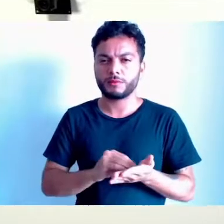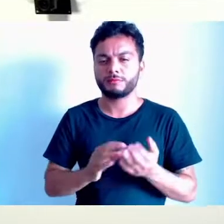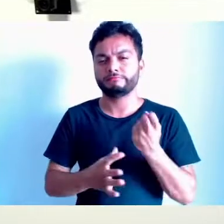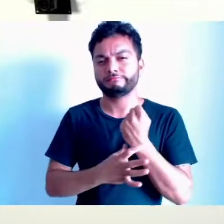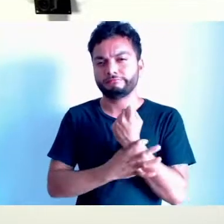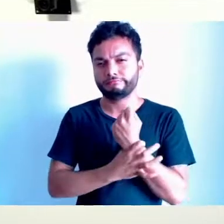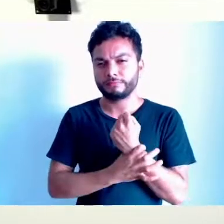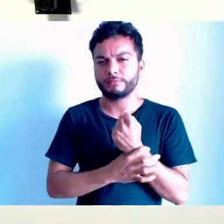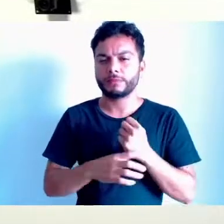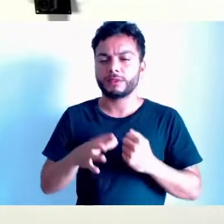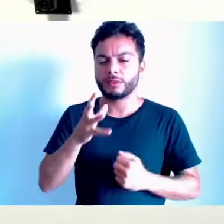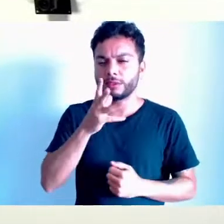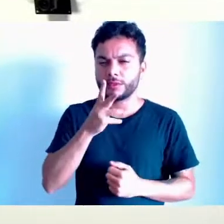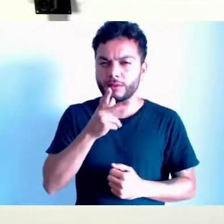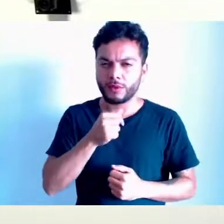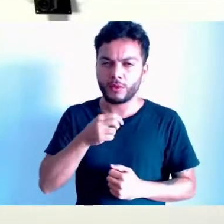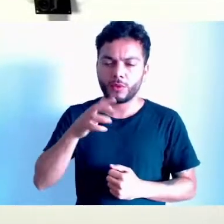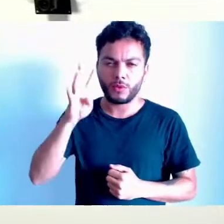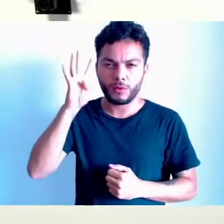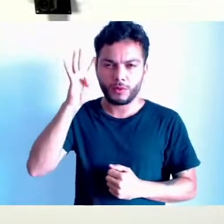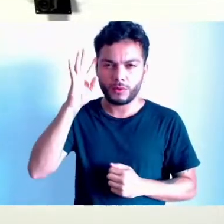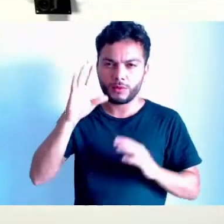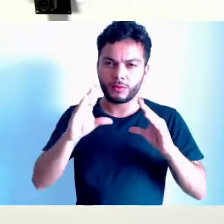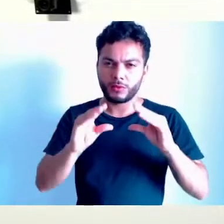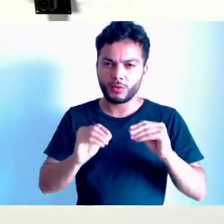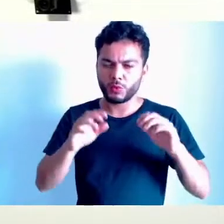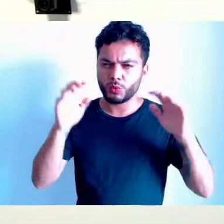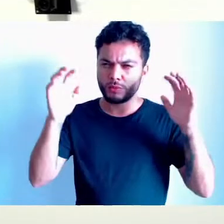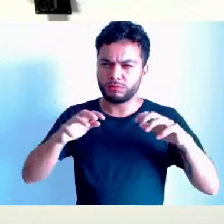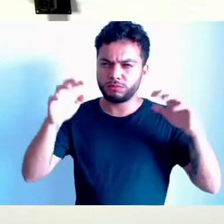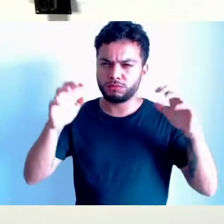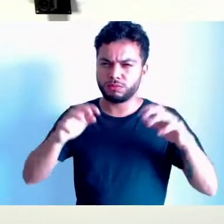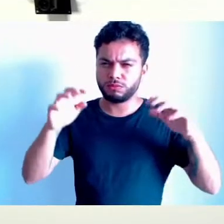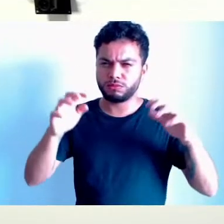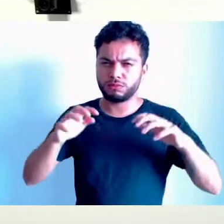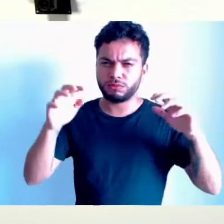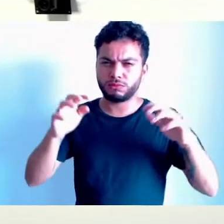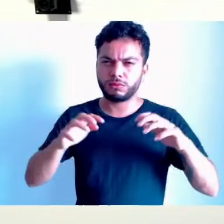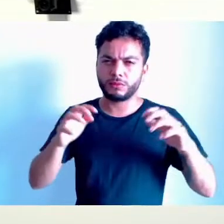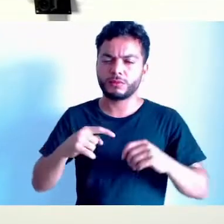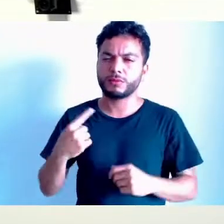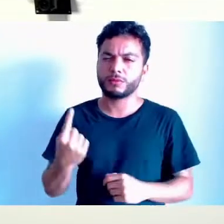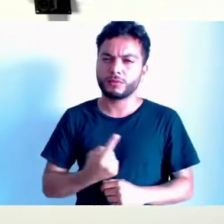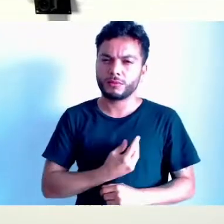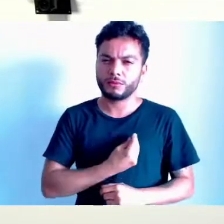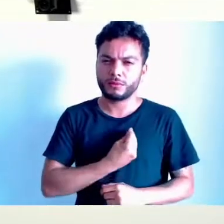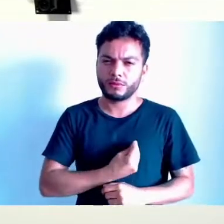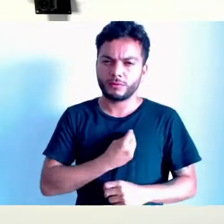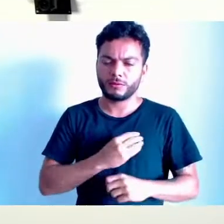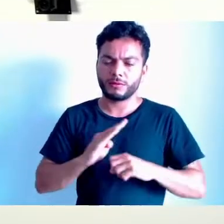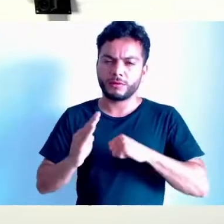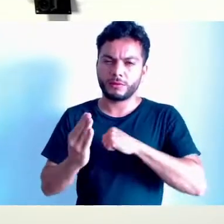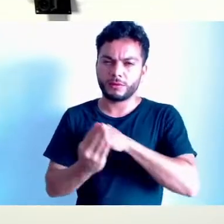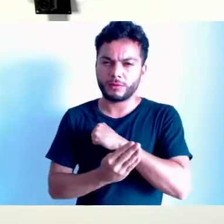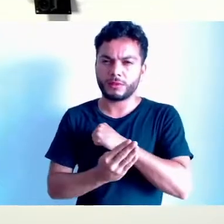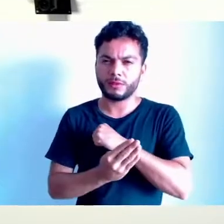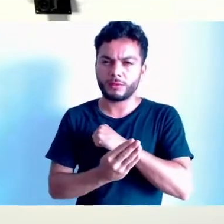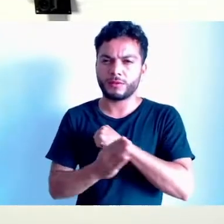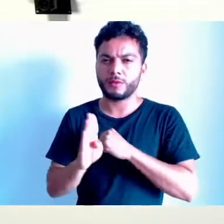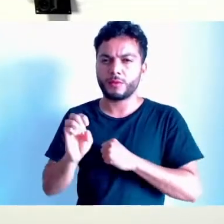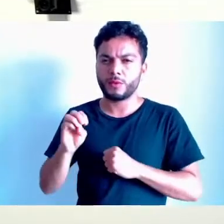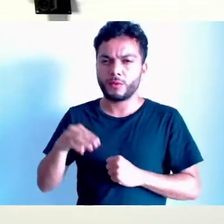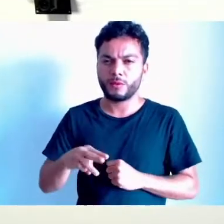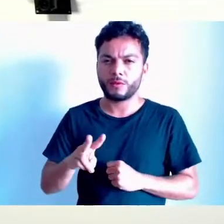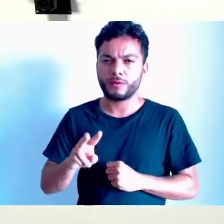Na quarta-feira à noite, quando apertou as chuvas, gente estava nos bairros. O bairro Bom Viver, gente, era lixo